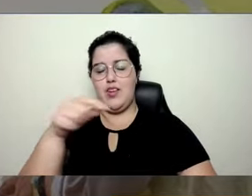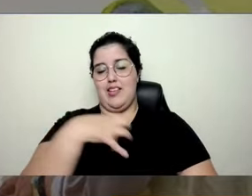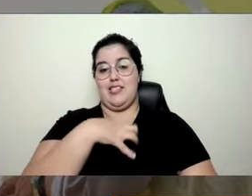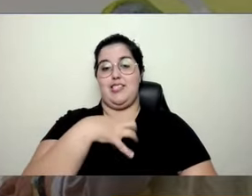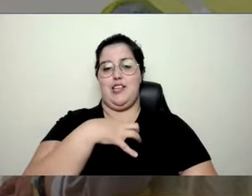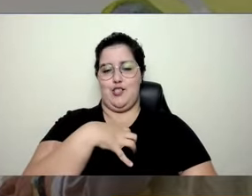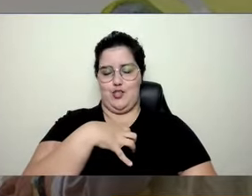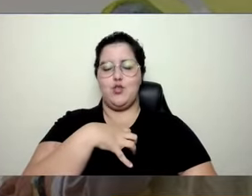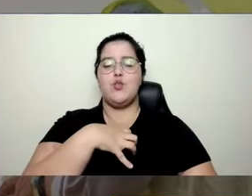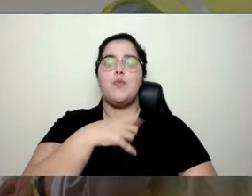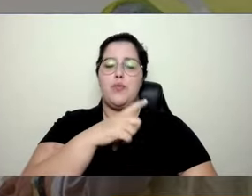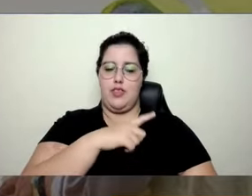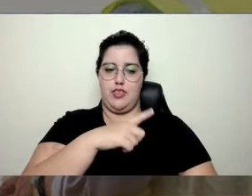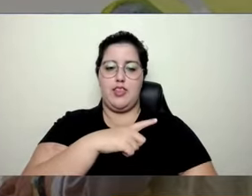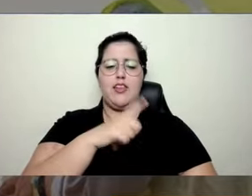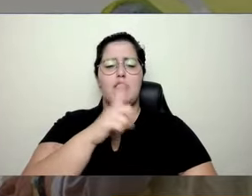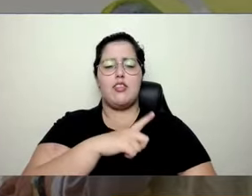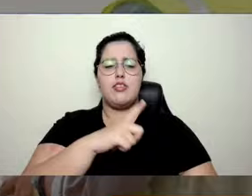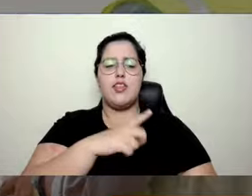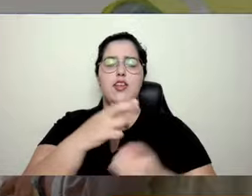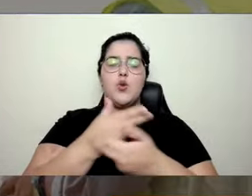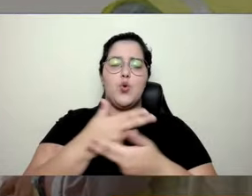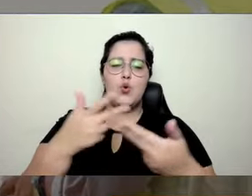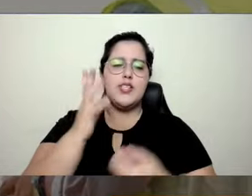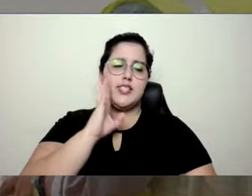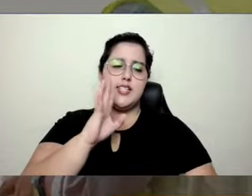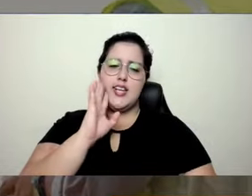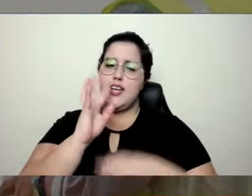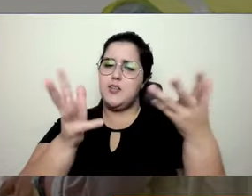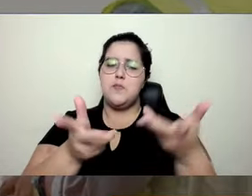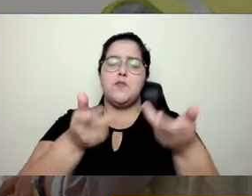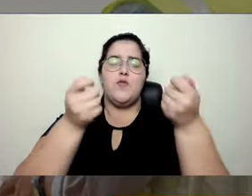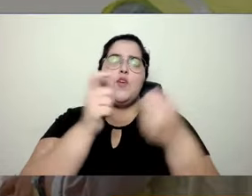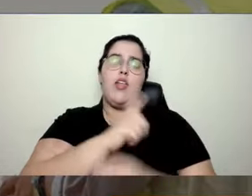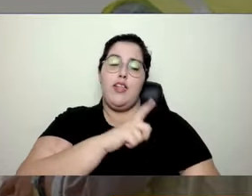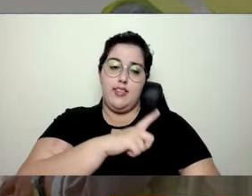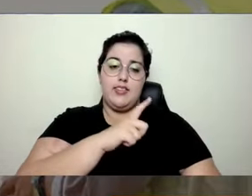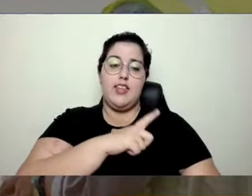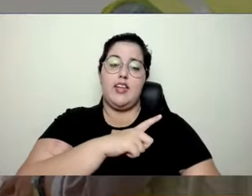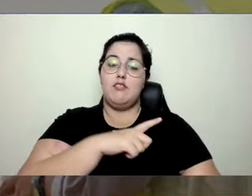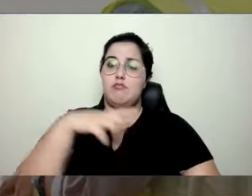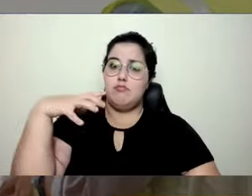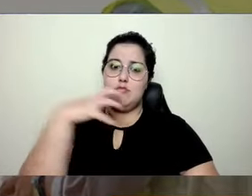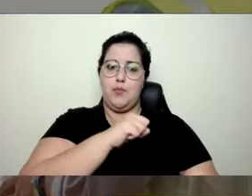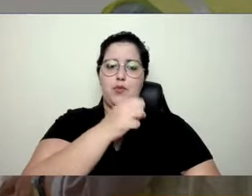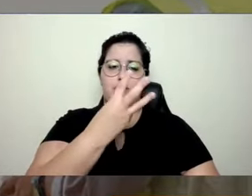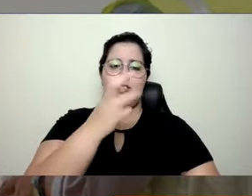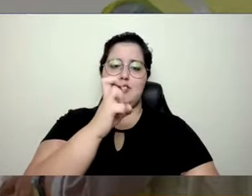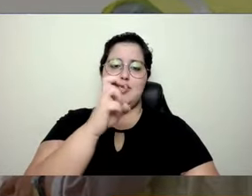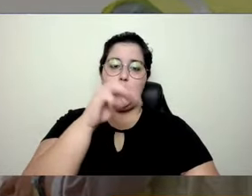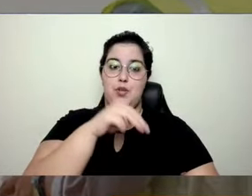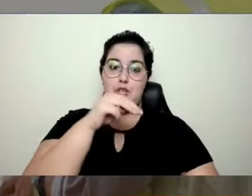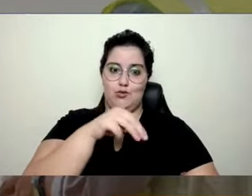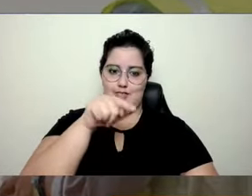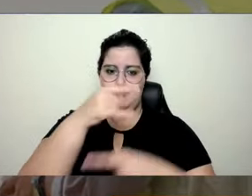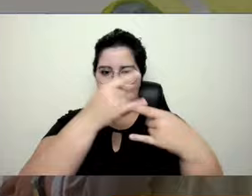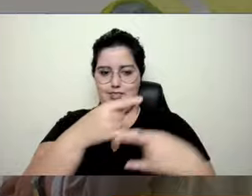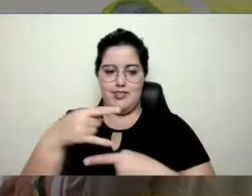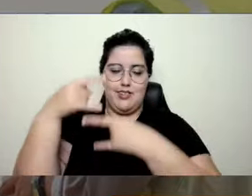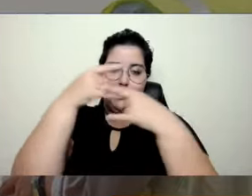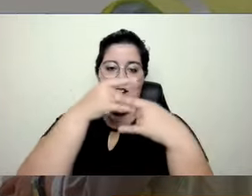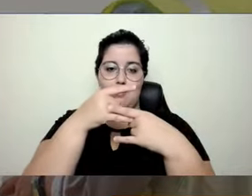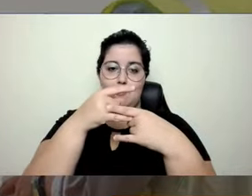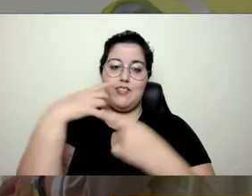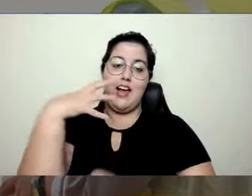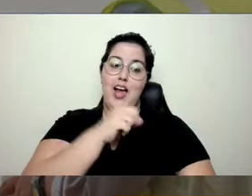é o tempo que, quando as coisas estão legais, quando as coisas estão fenomenais, passam 35 minutos de live e a gente não